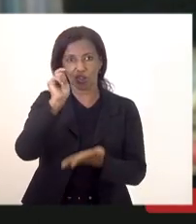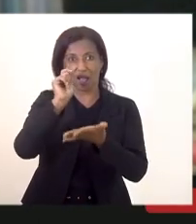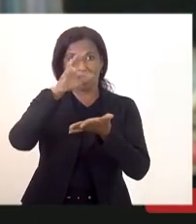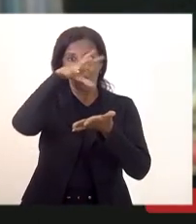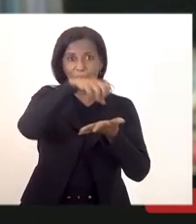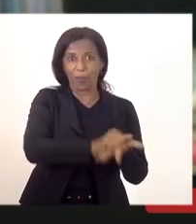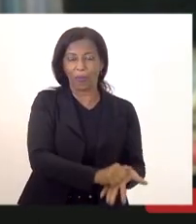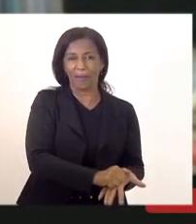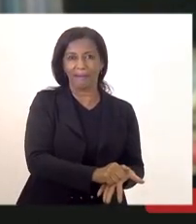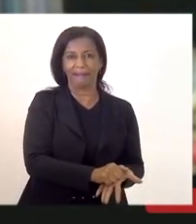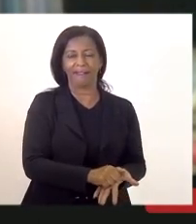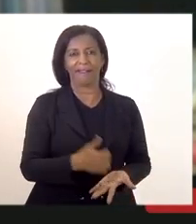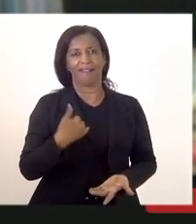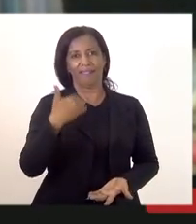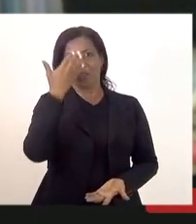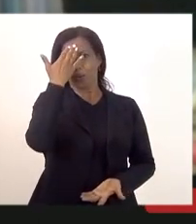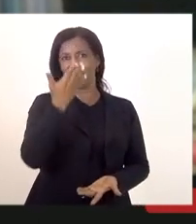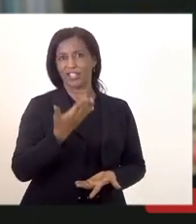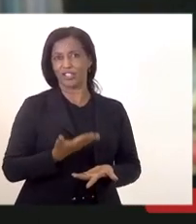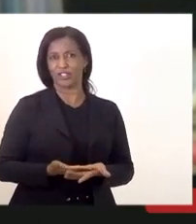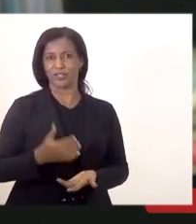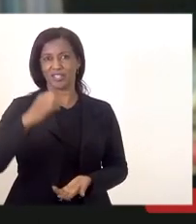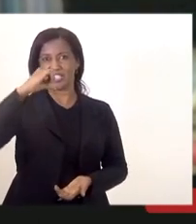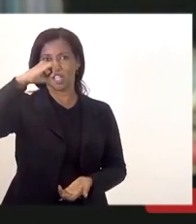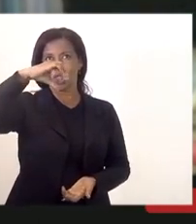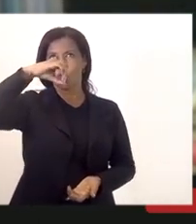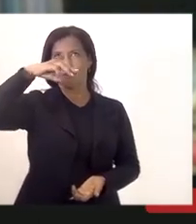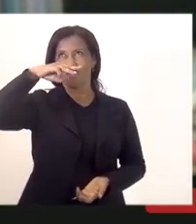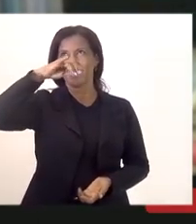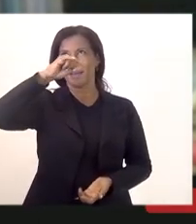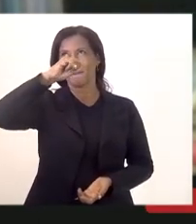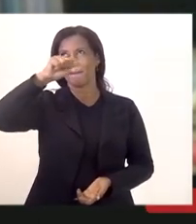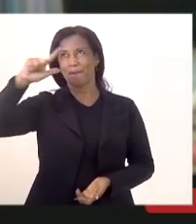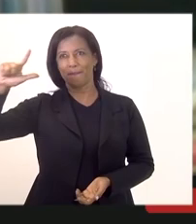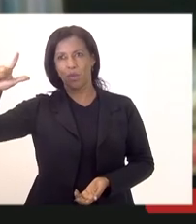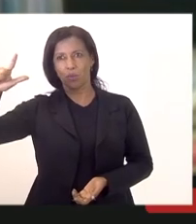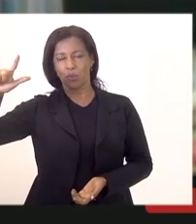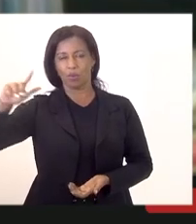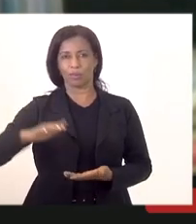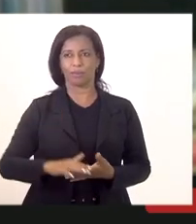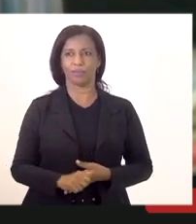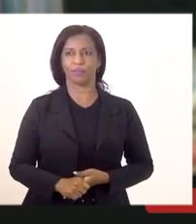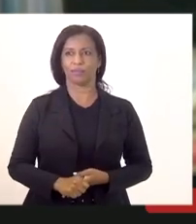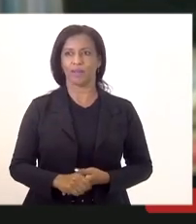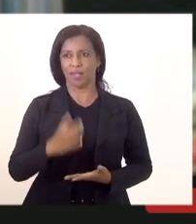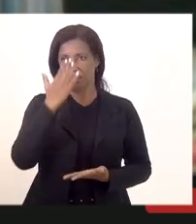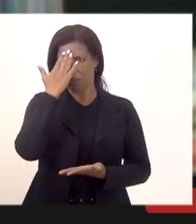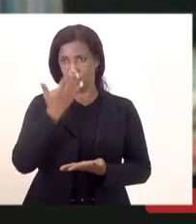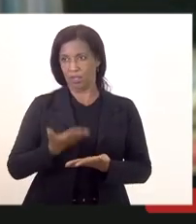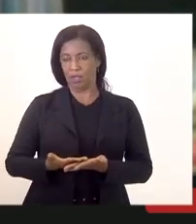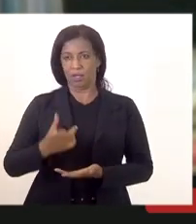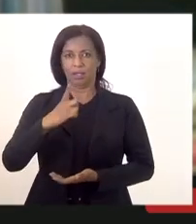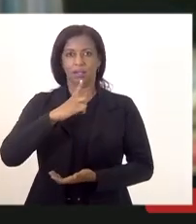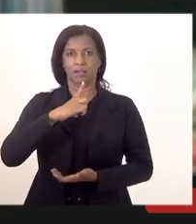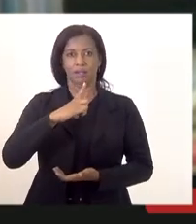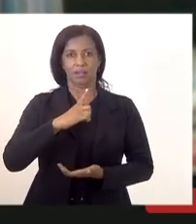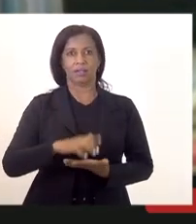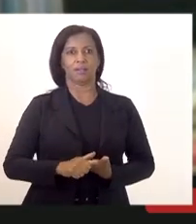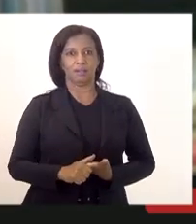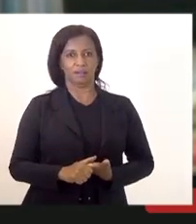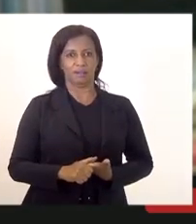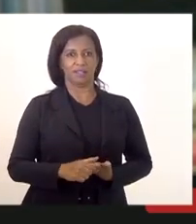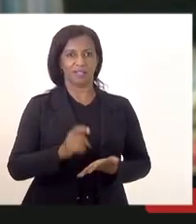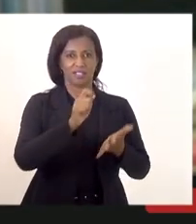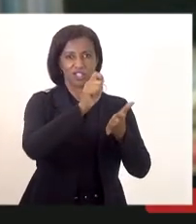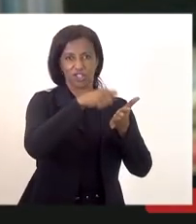acredito que desses 90 mil candidatos que as inscrições encerram hoje que eu acredito que temos que se